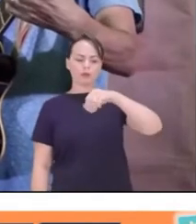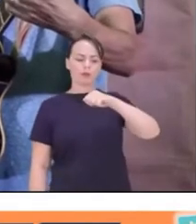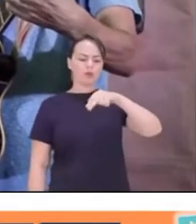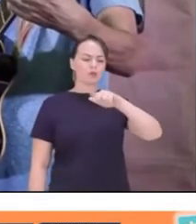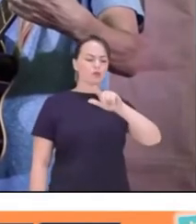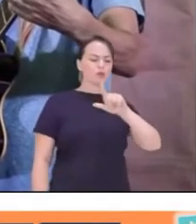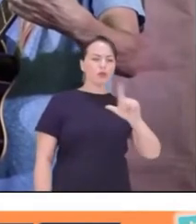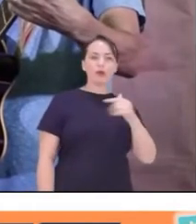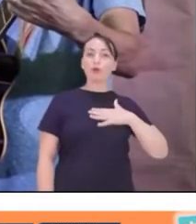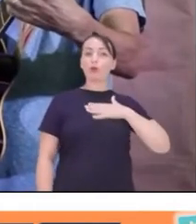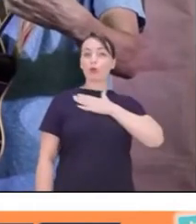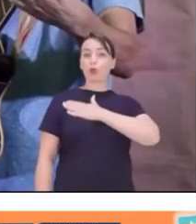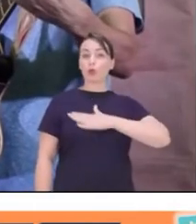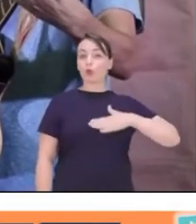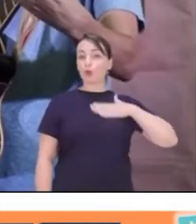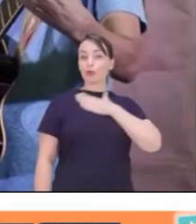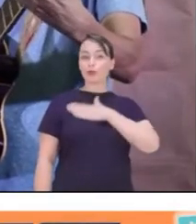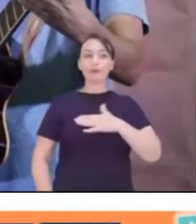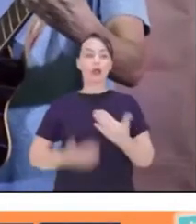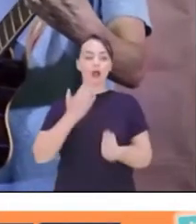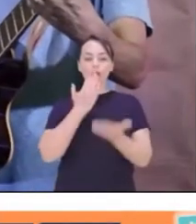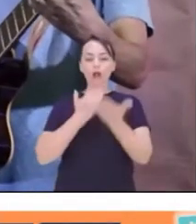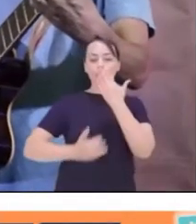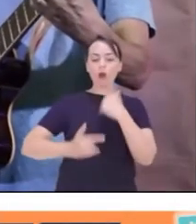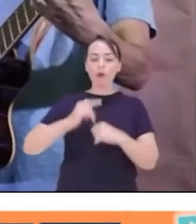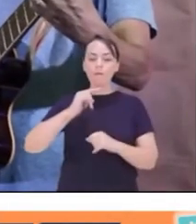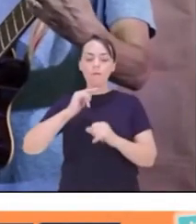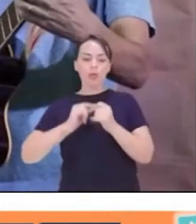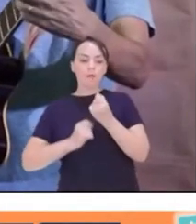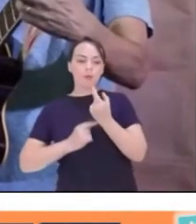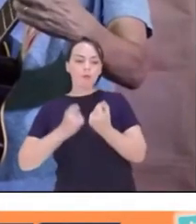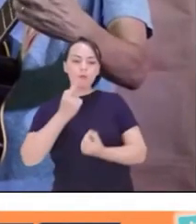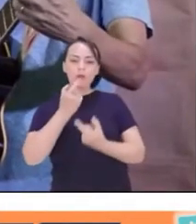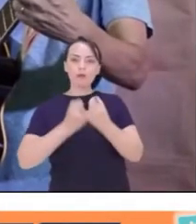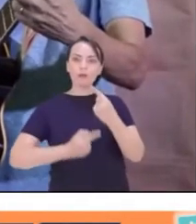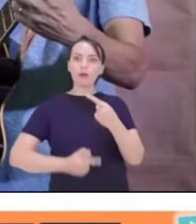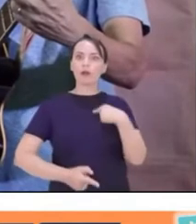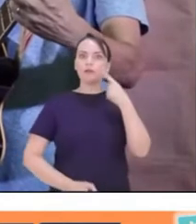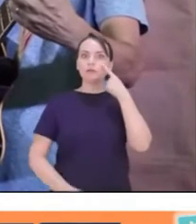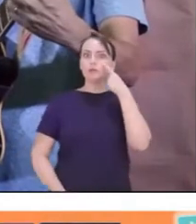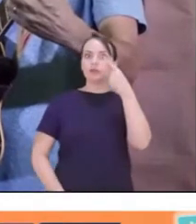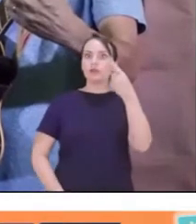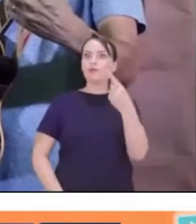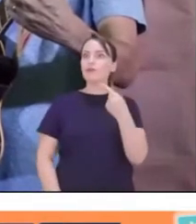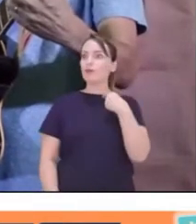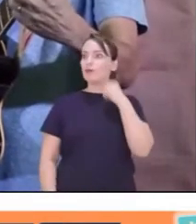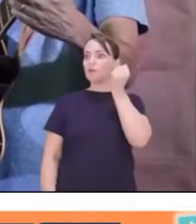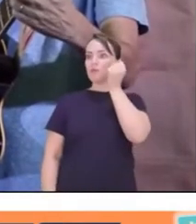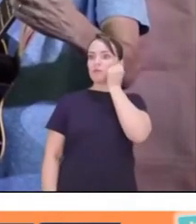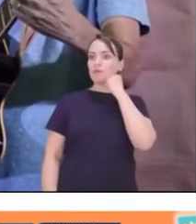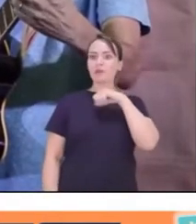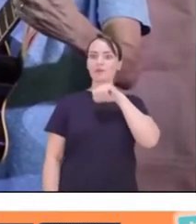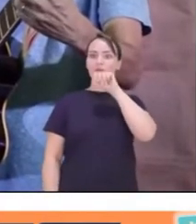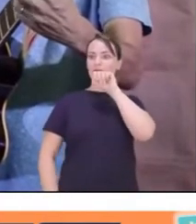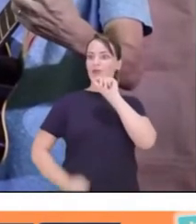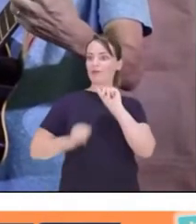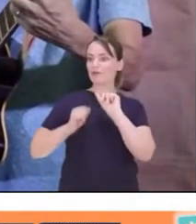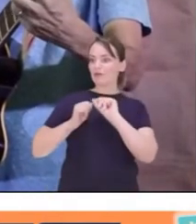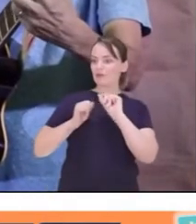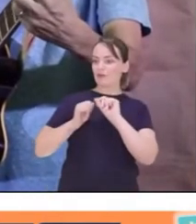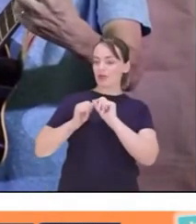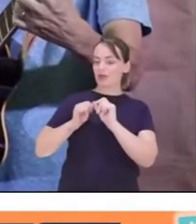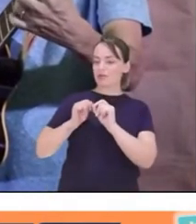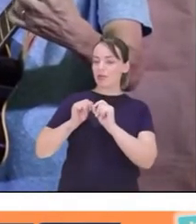tanto de comer pipocas e já tinha visto tantas vezes sua mãe fazer pipocas que certo